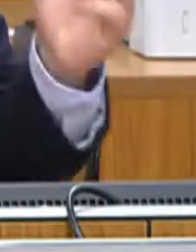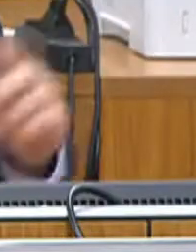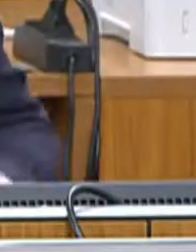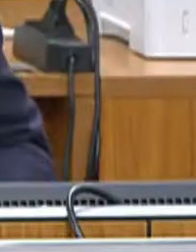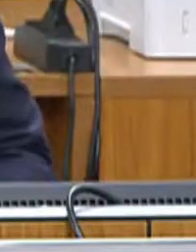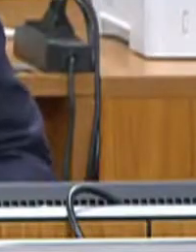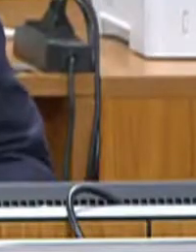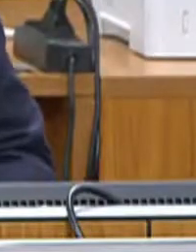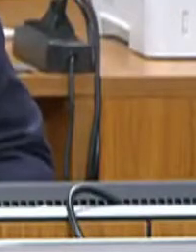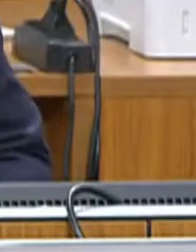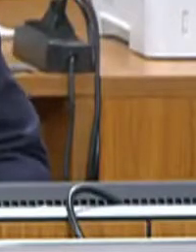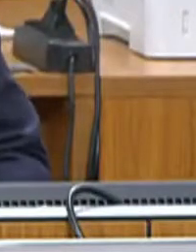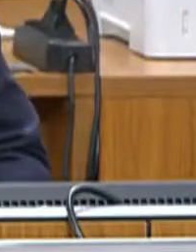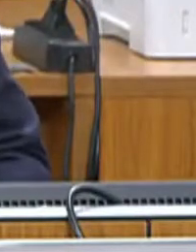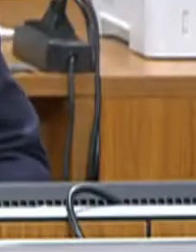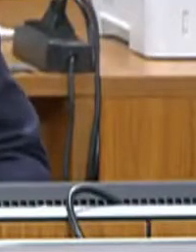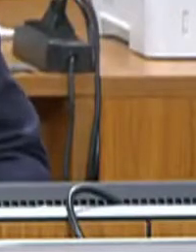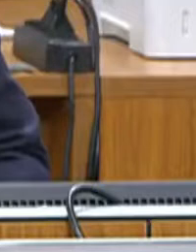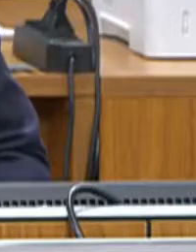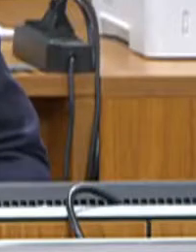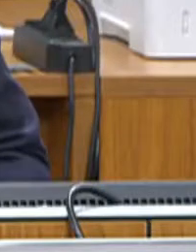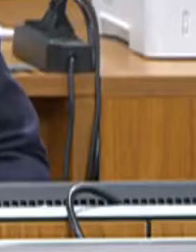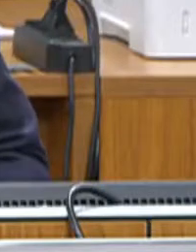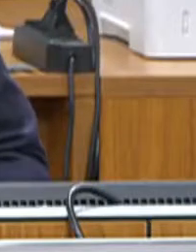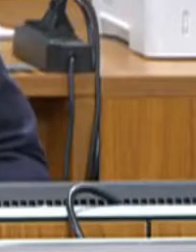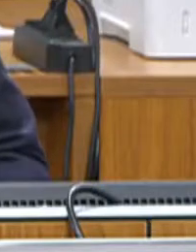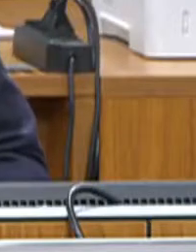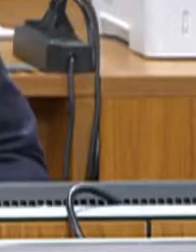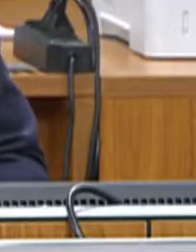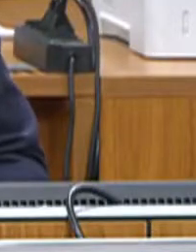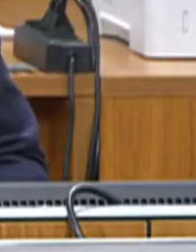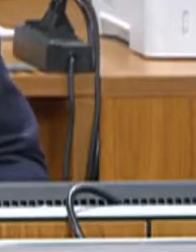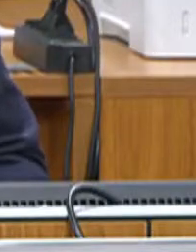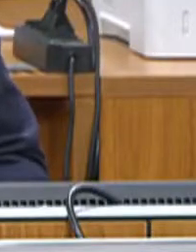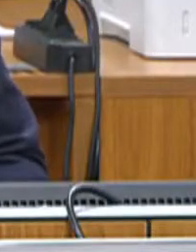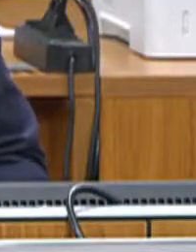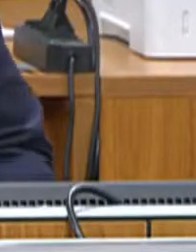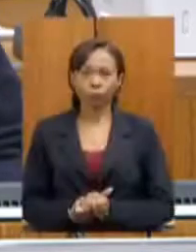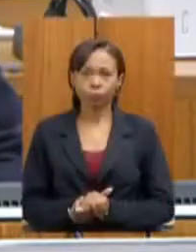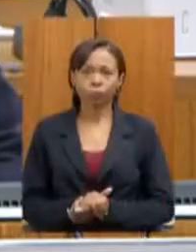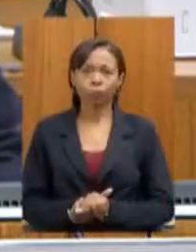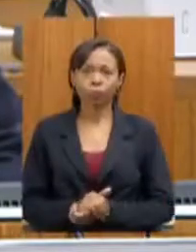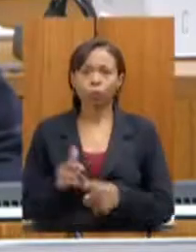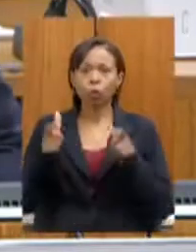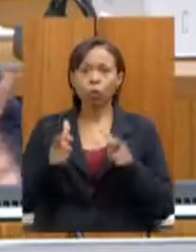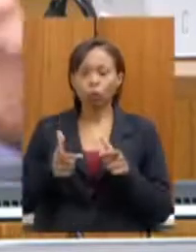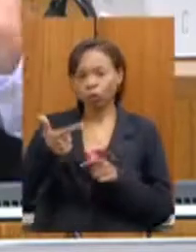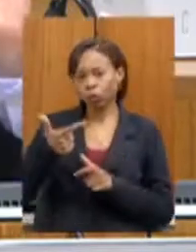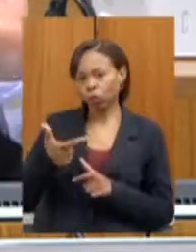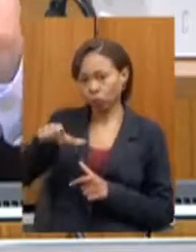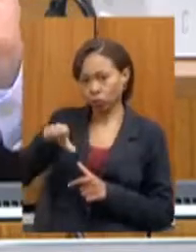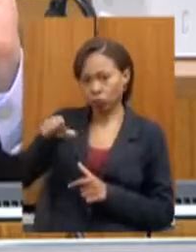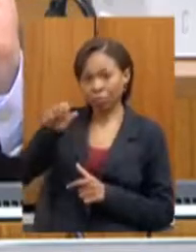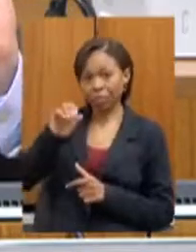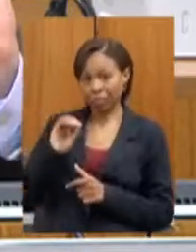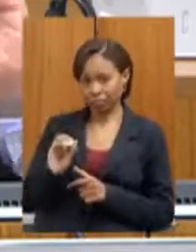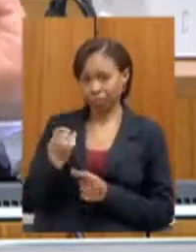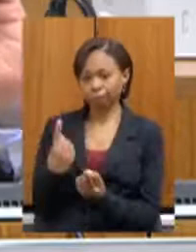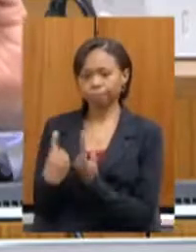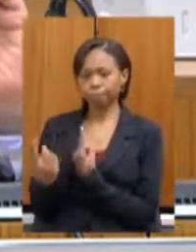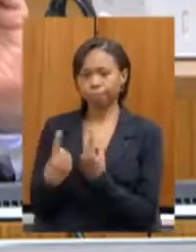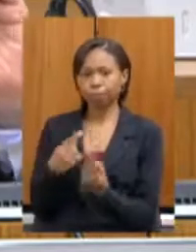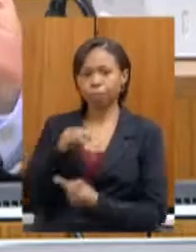A interseção da MG 290, lá em Jacutinga, que faz a... É